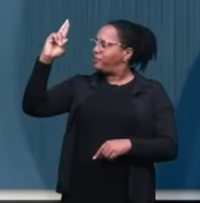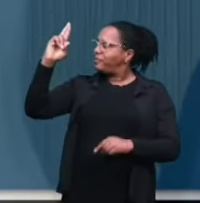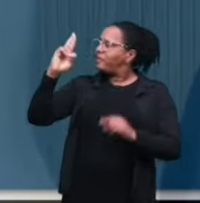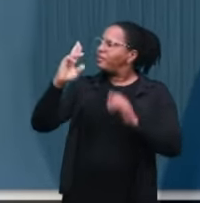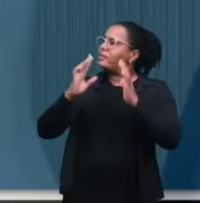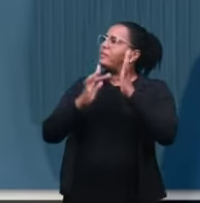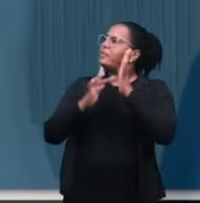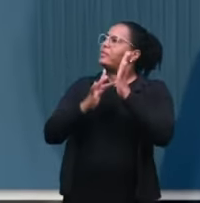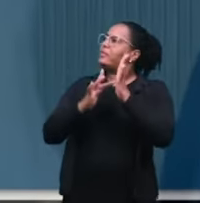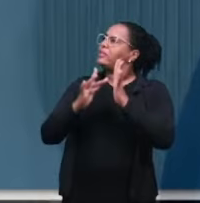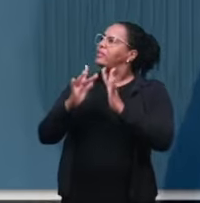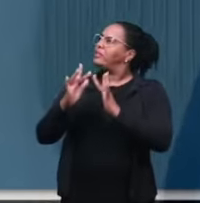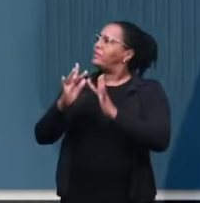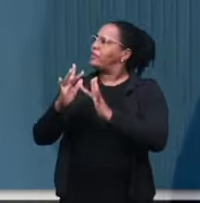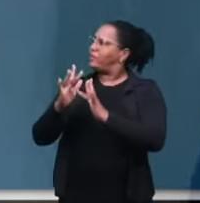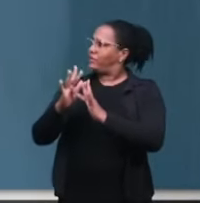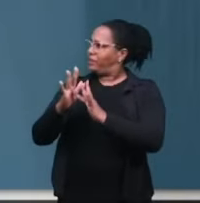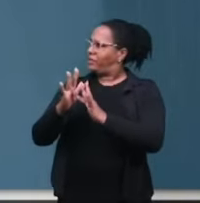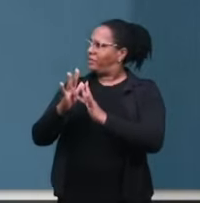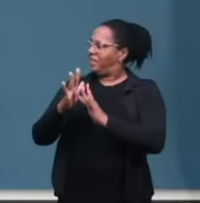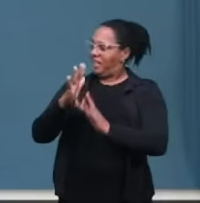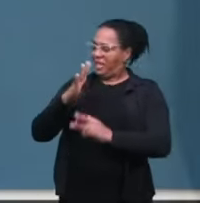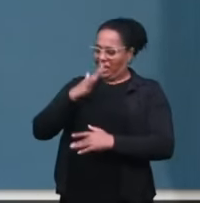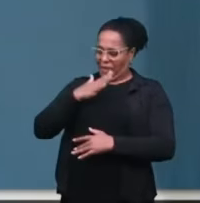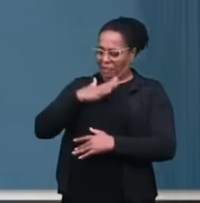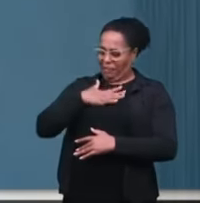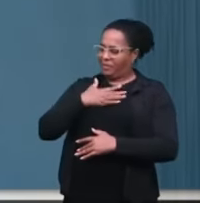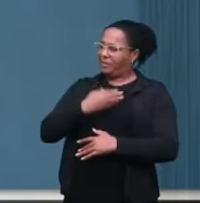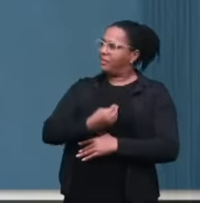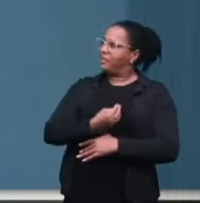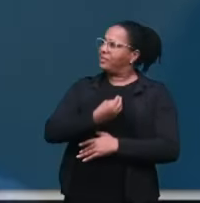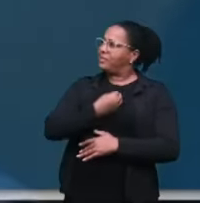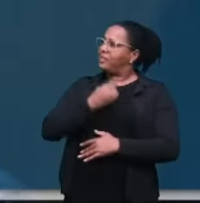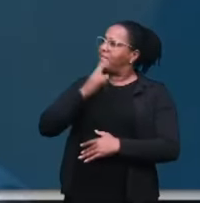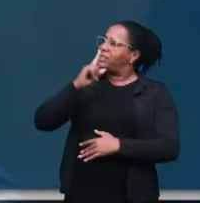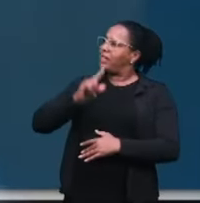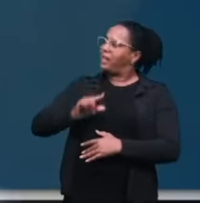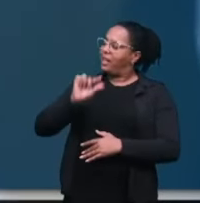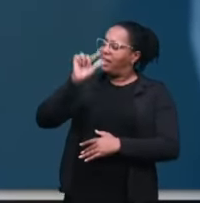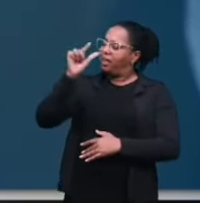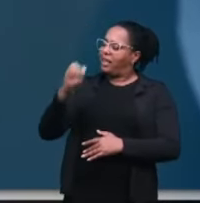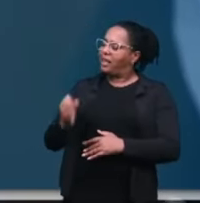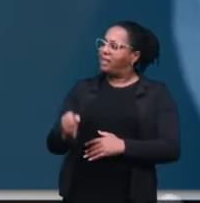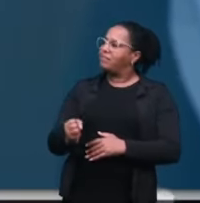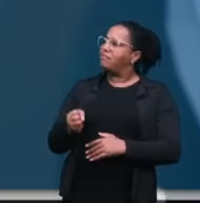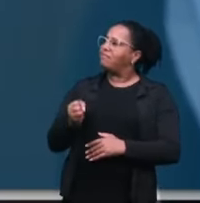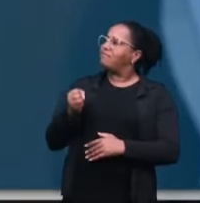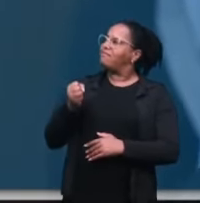Nada vai me faltar